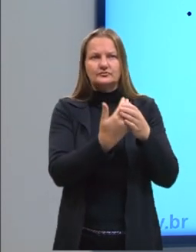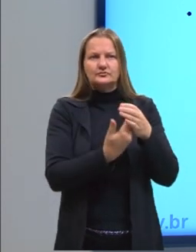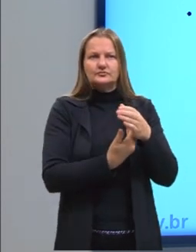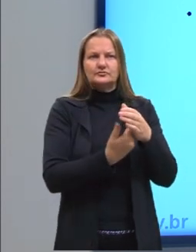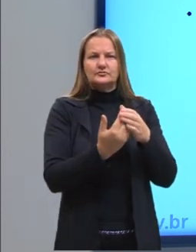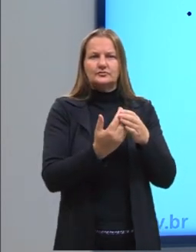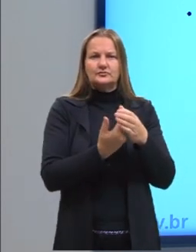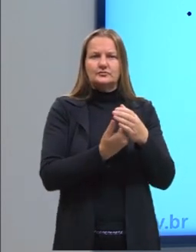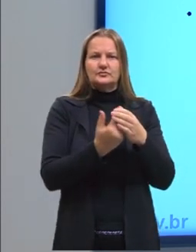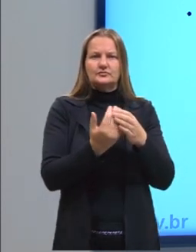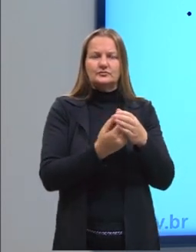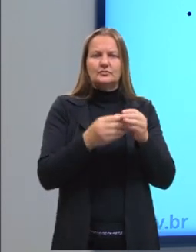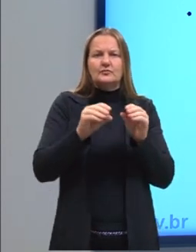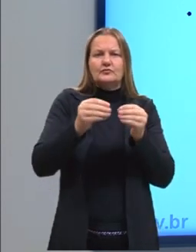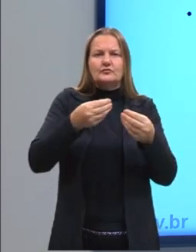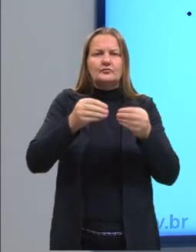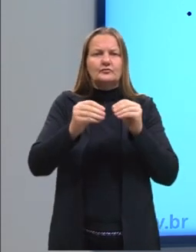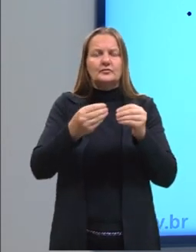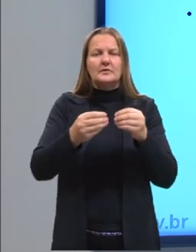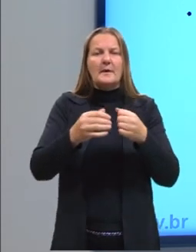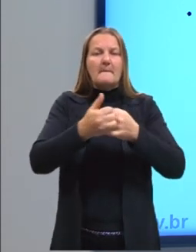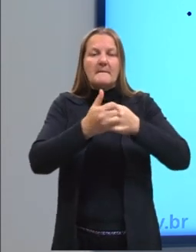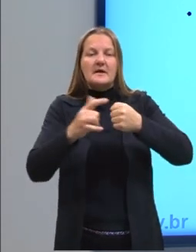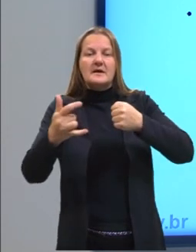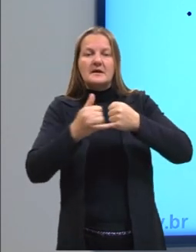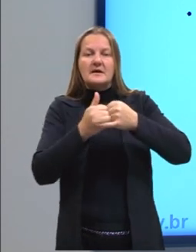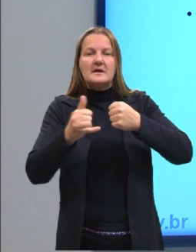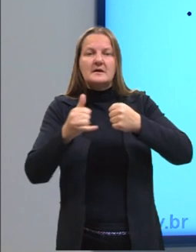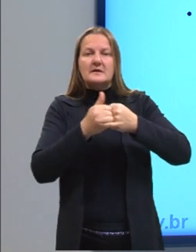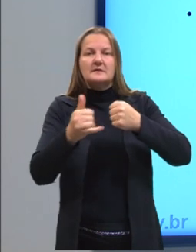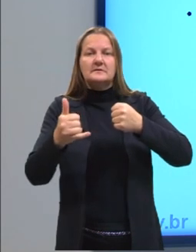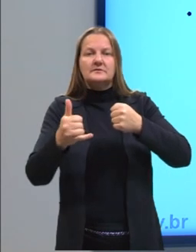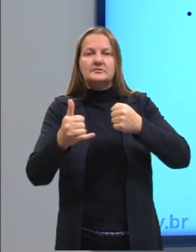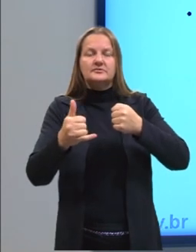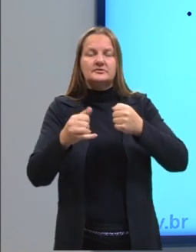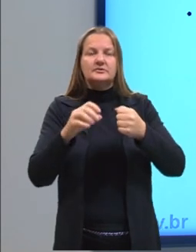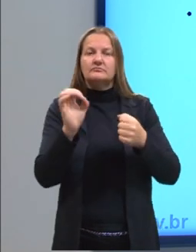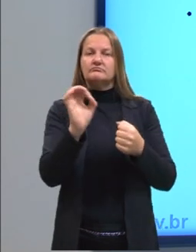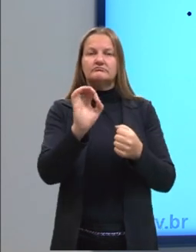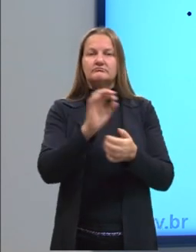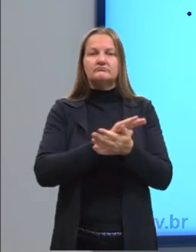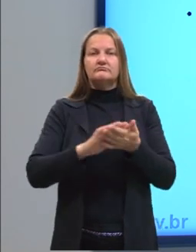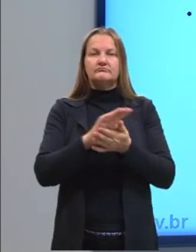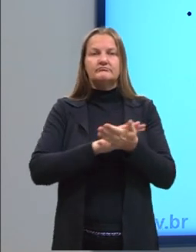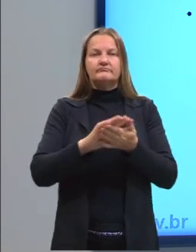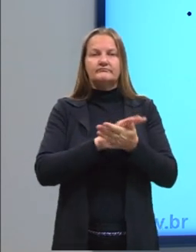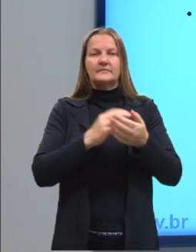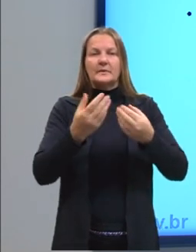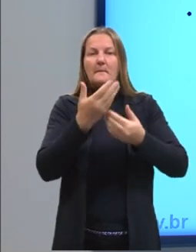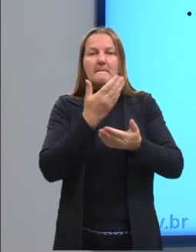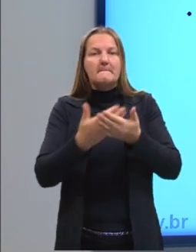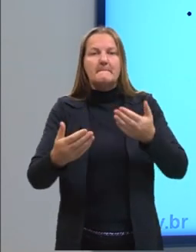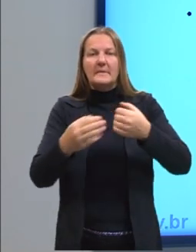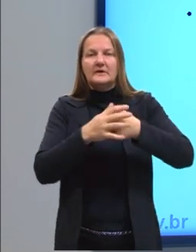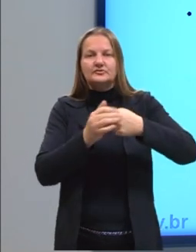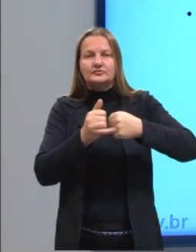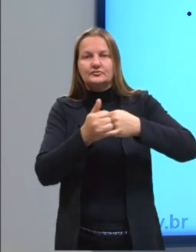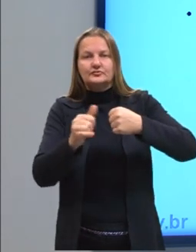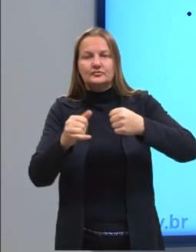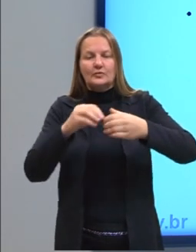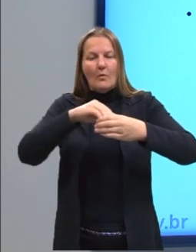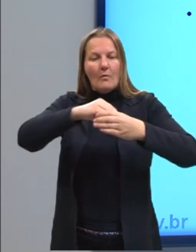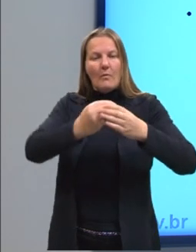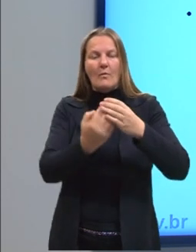elásticos, não havendo perda de energia mecânica pelo sistema. Isso é importante. Então, a energia dentro desse recipiente vai se